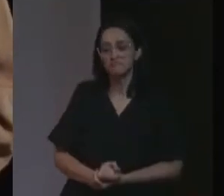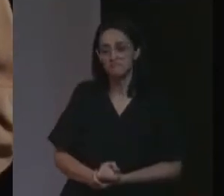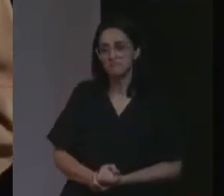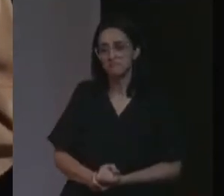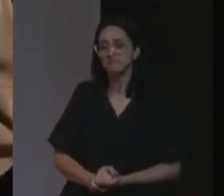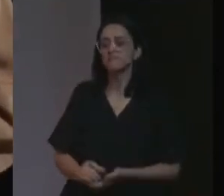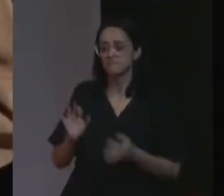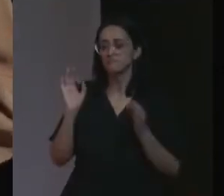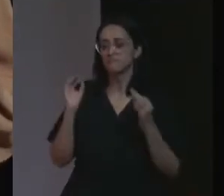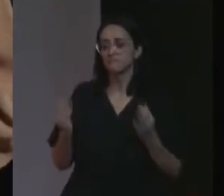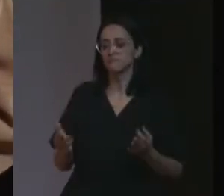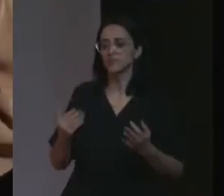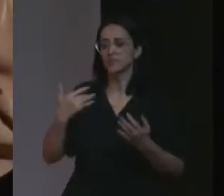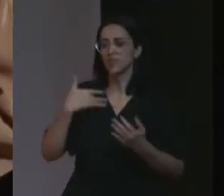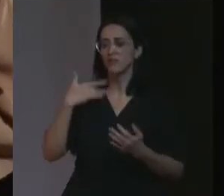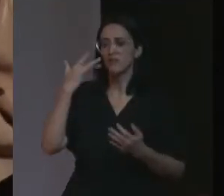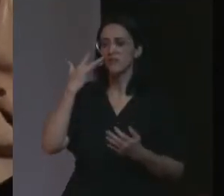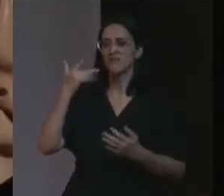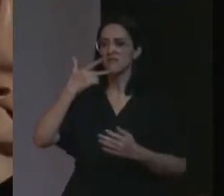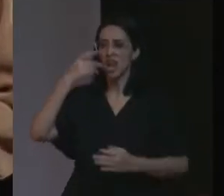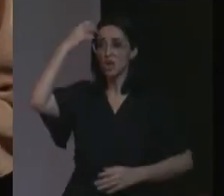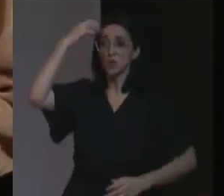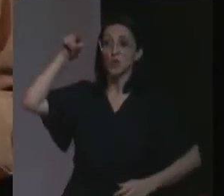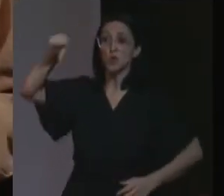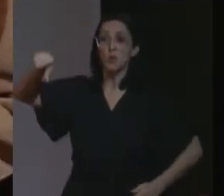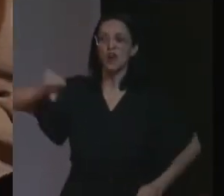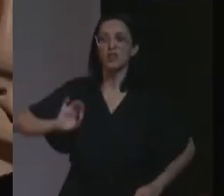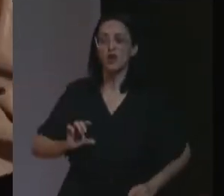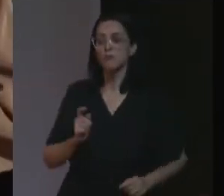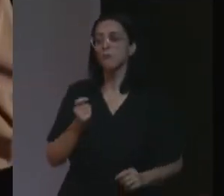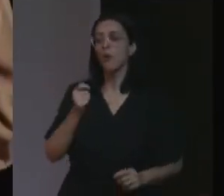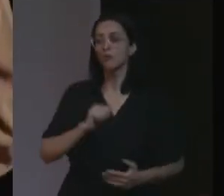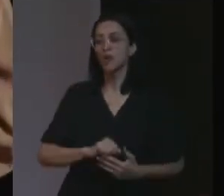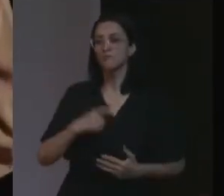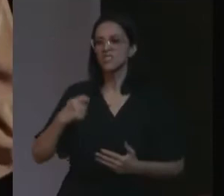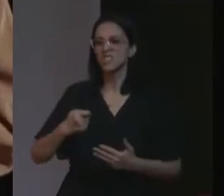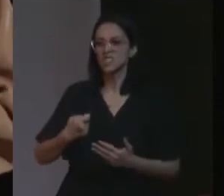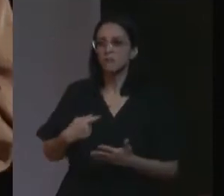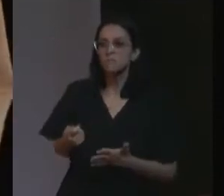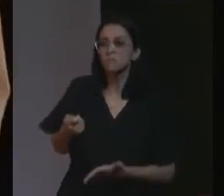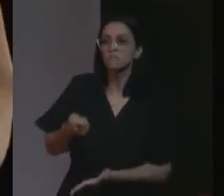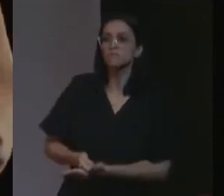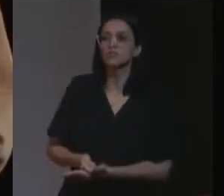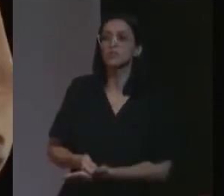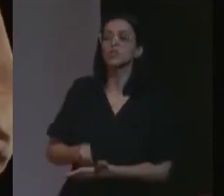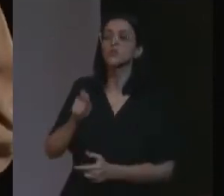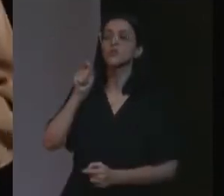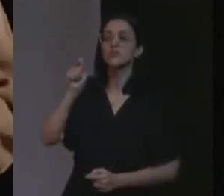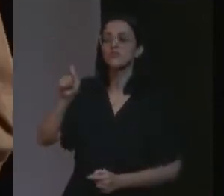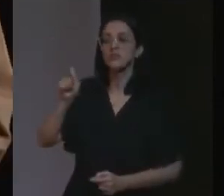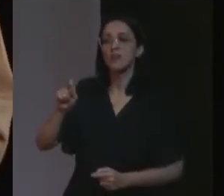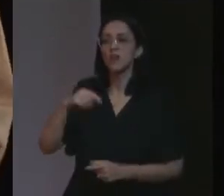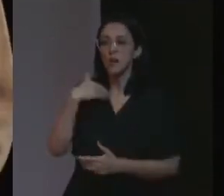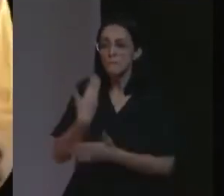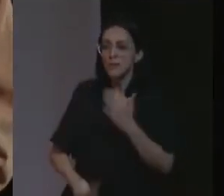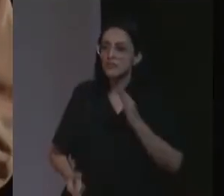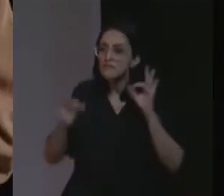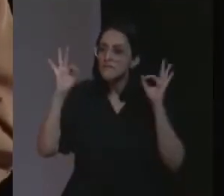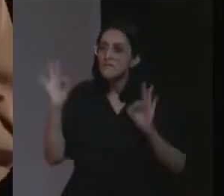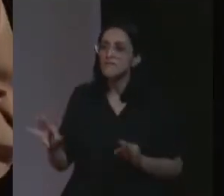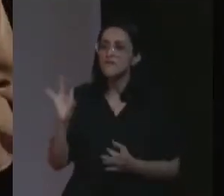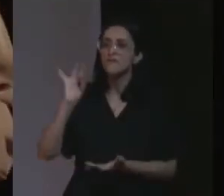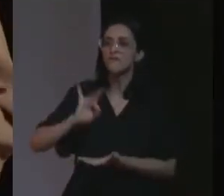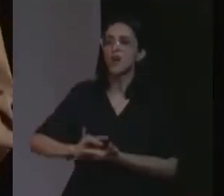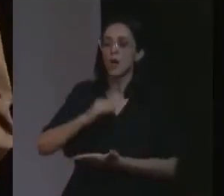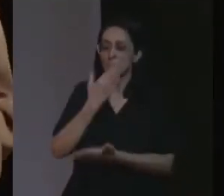Então, eu acho que condenar ele é pouco. Ele deveria pagar de uma forma verdadeira o que ele está fazendo e perder, de fato, como foi